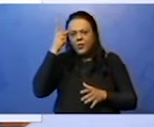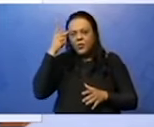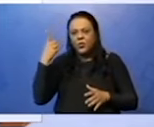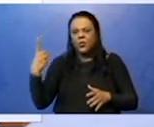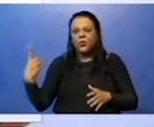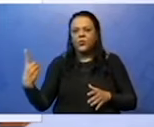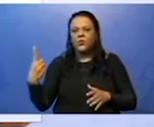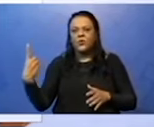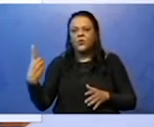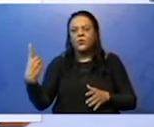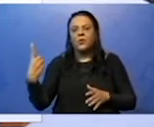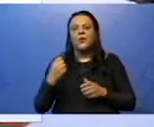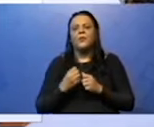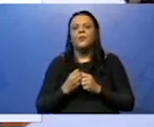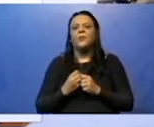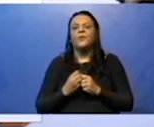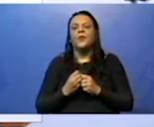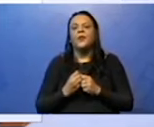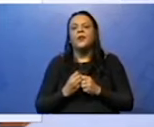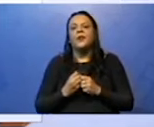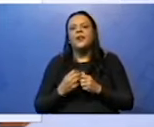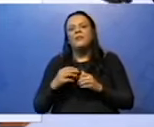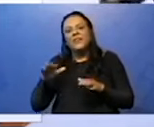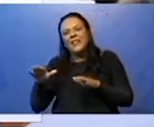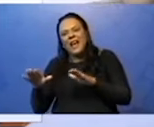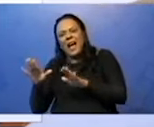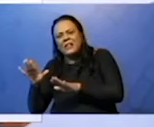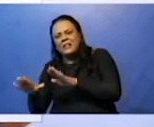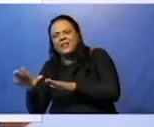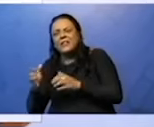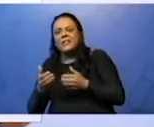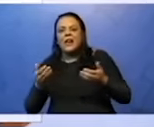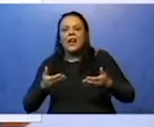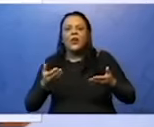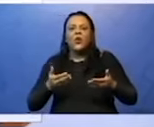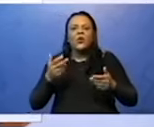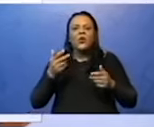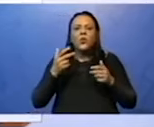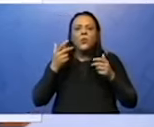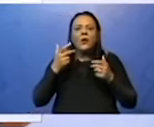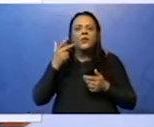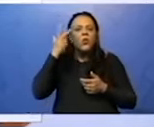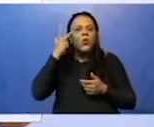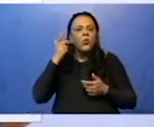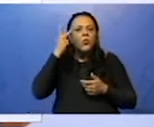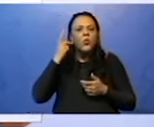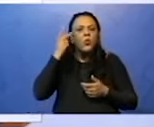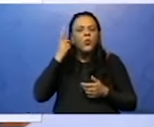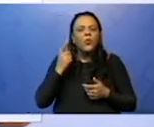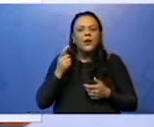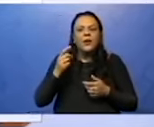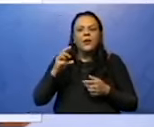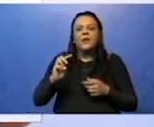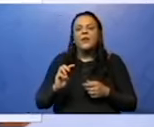comum que nós temos é quando o verbo está na terceira pessoa do plural. Então,